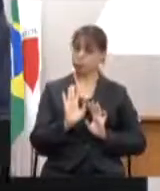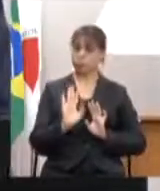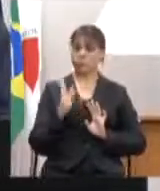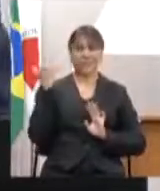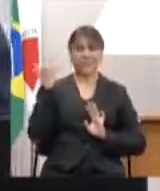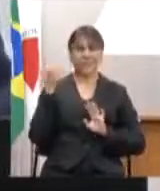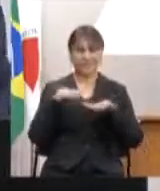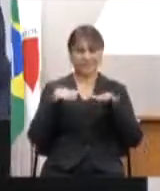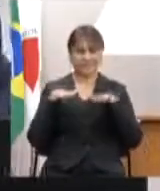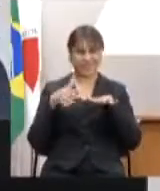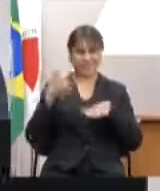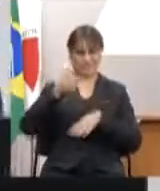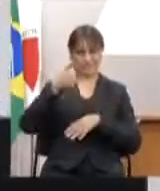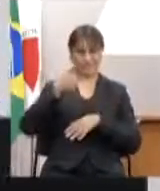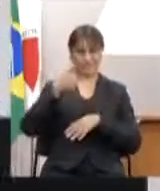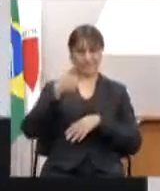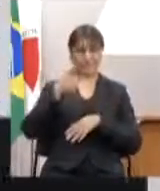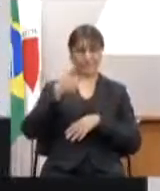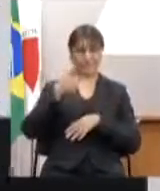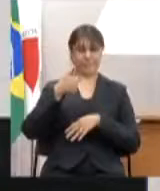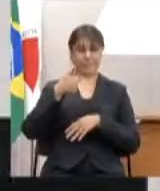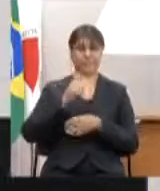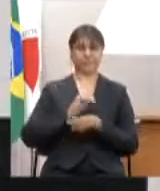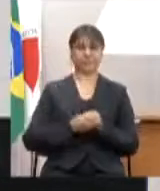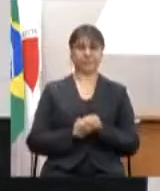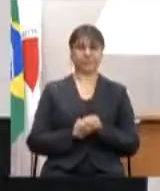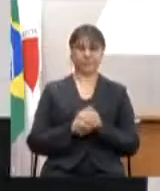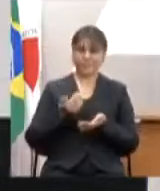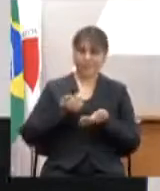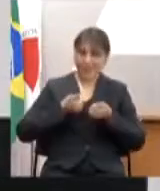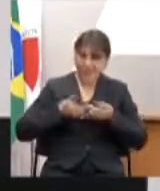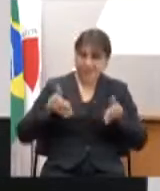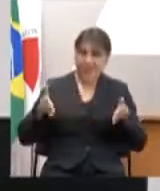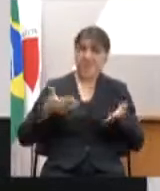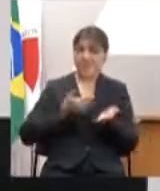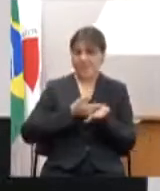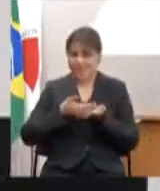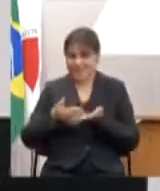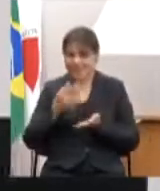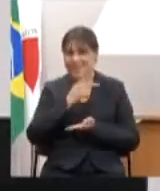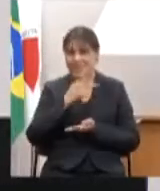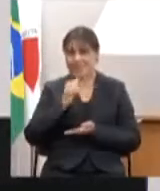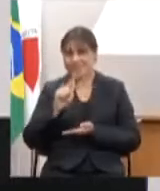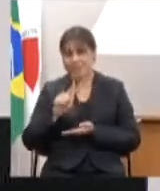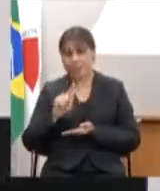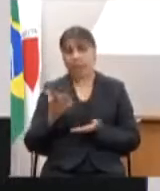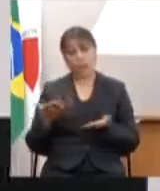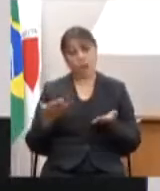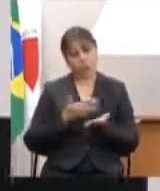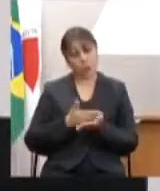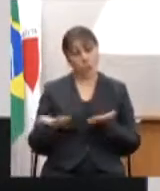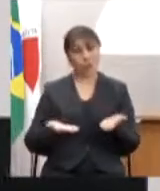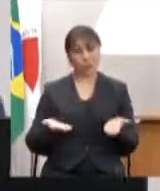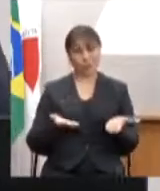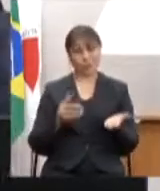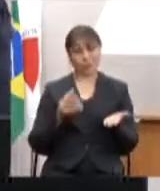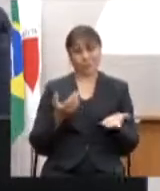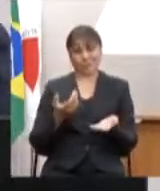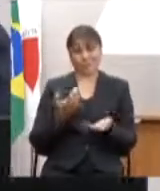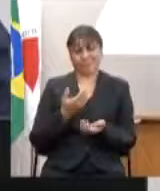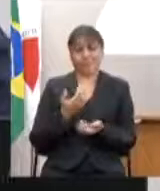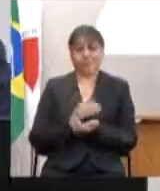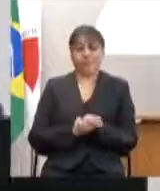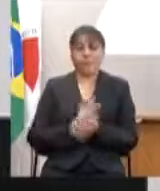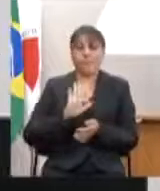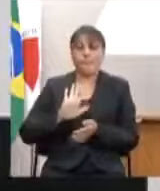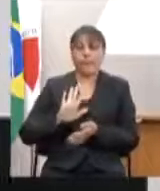a primeira que nós fazíamos para iniciar todos os trabalhos, ela está sendo feita agora. Um segundo